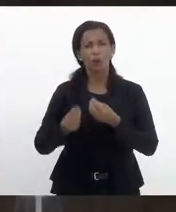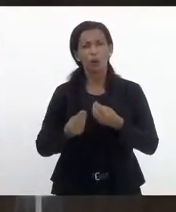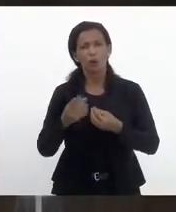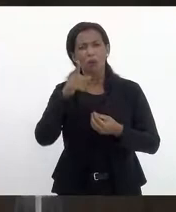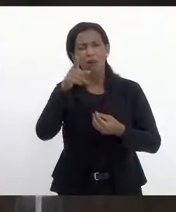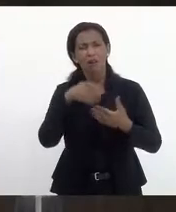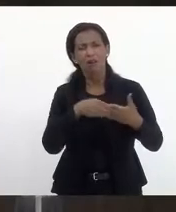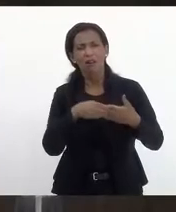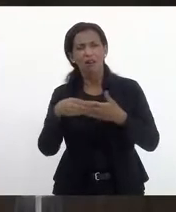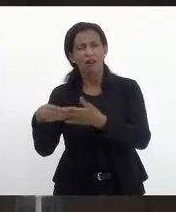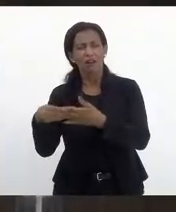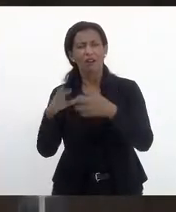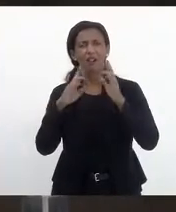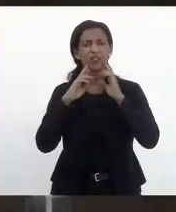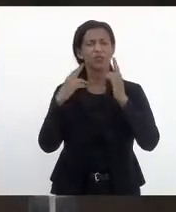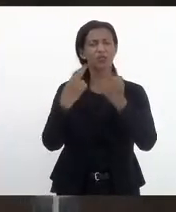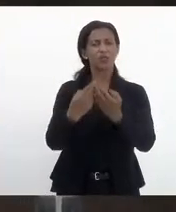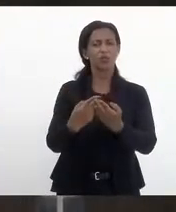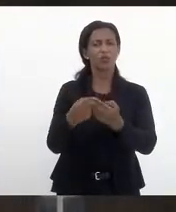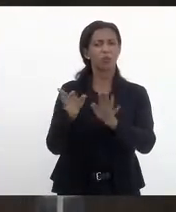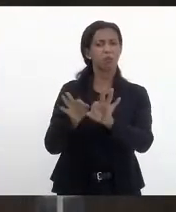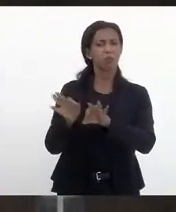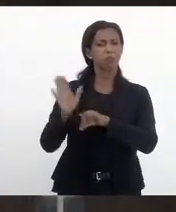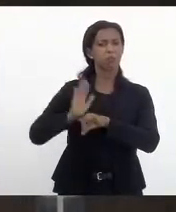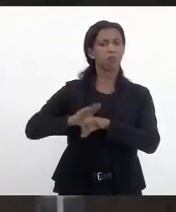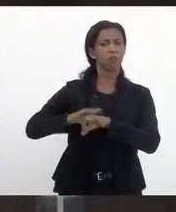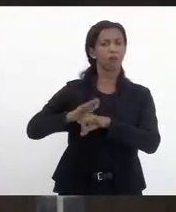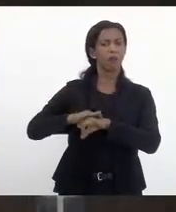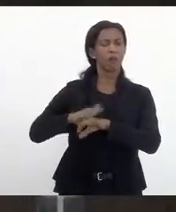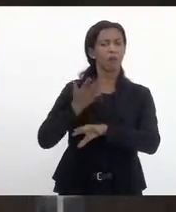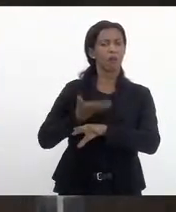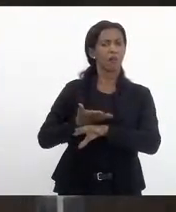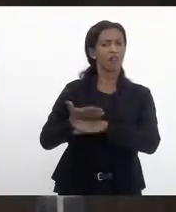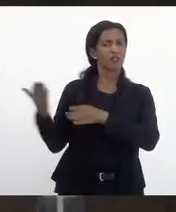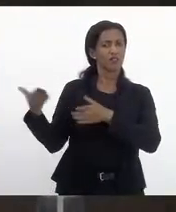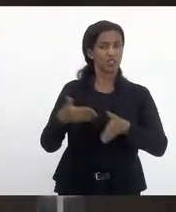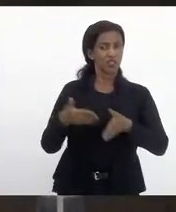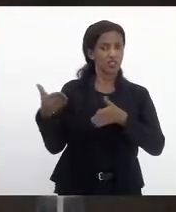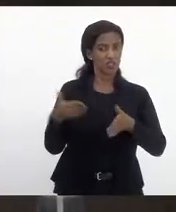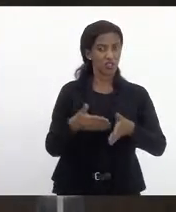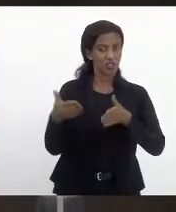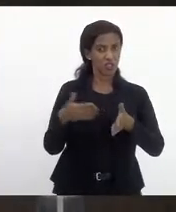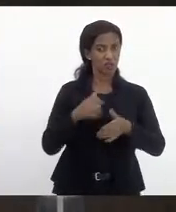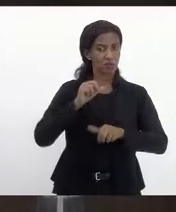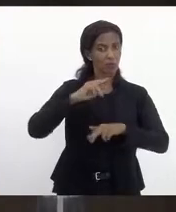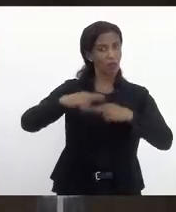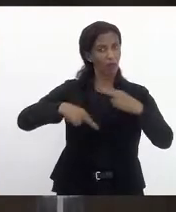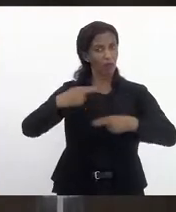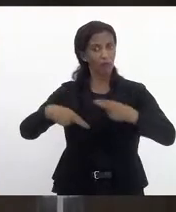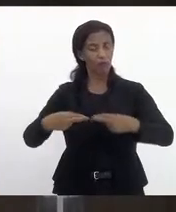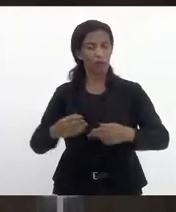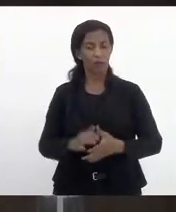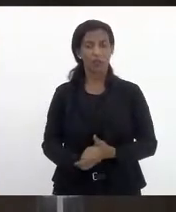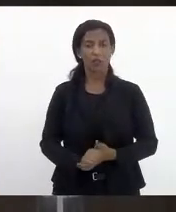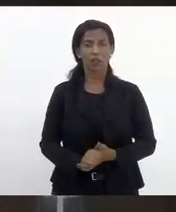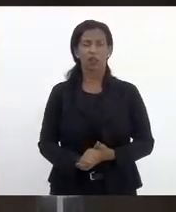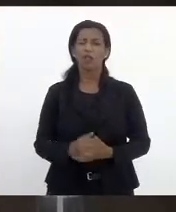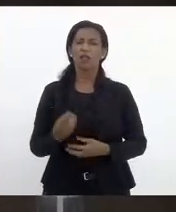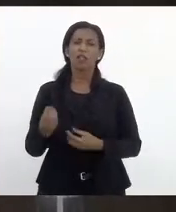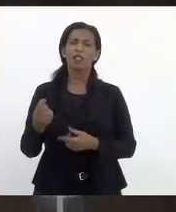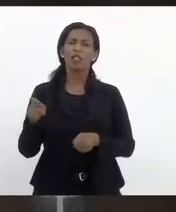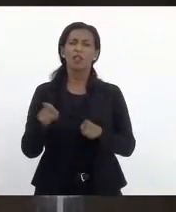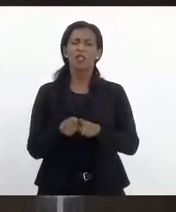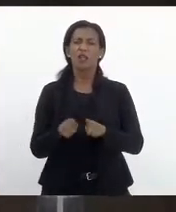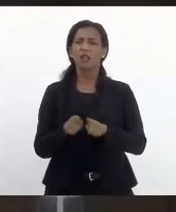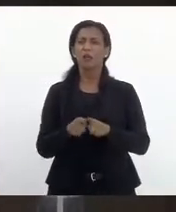conduzir as audiências preparatórias para as matérias que já começam a chegar sobre as reformas. E quero dizer o seguinte,